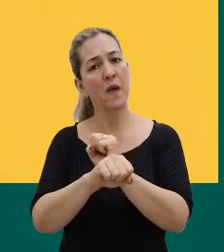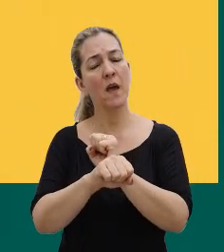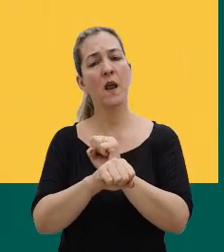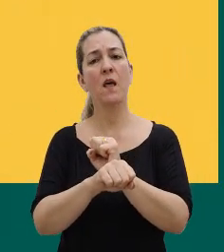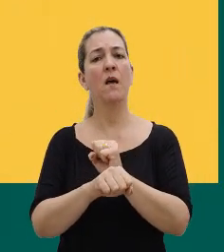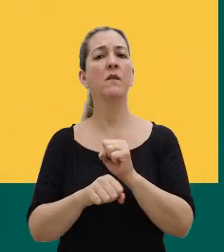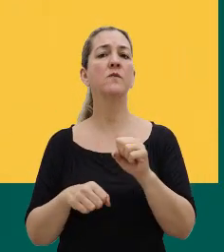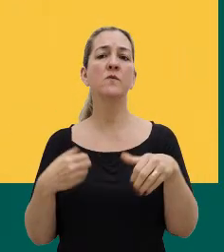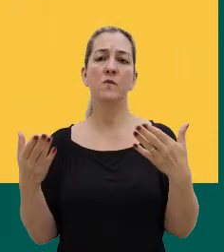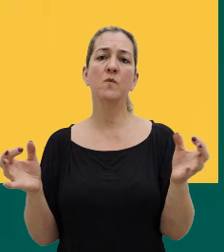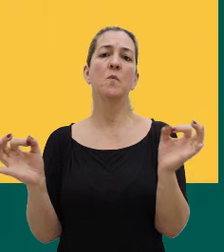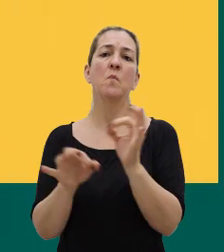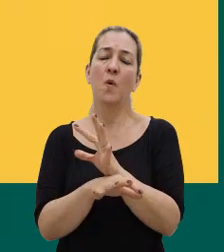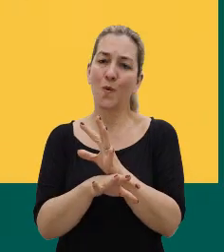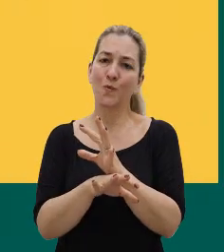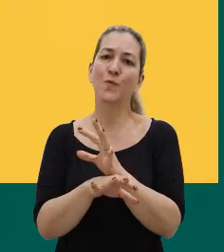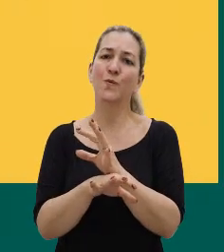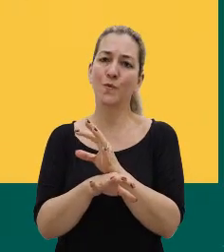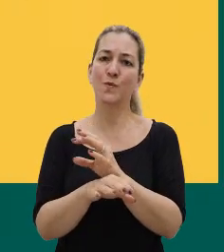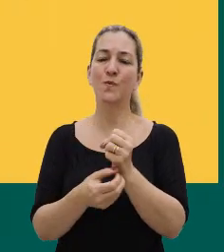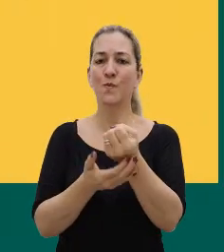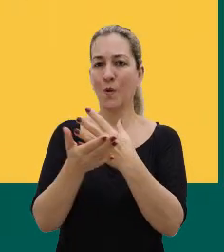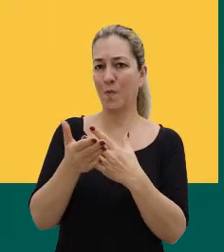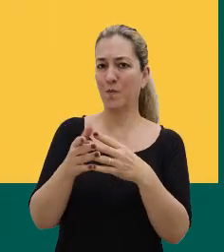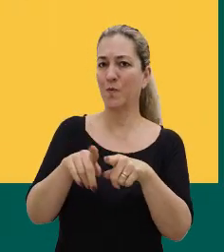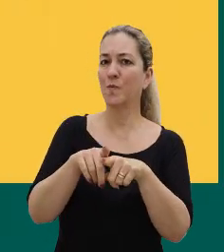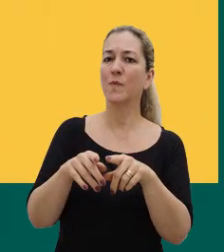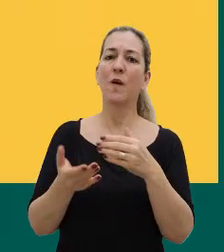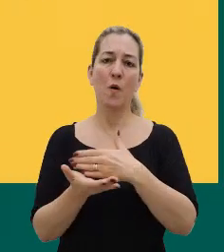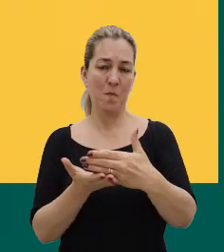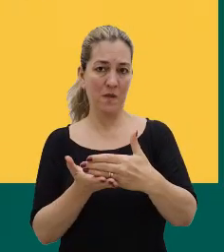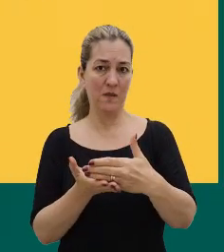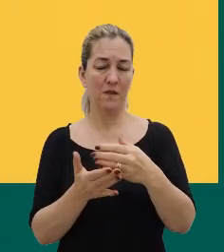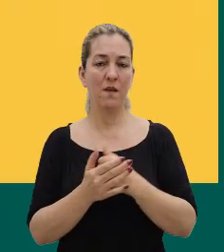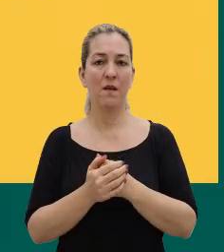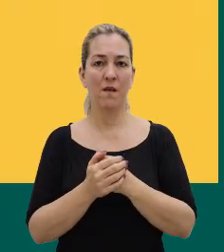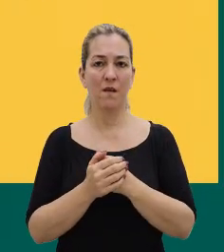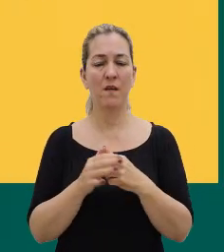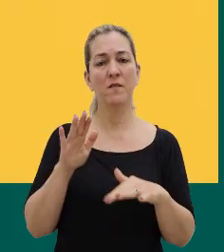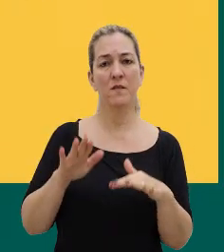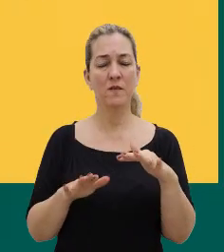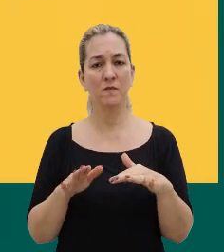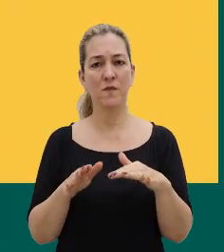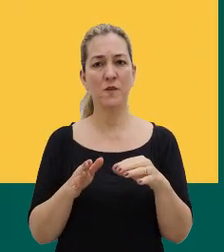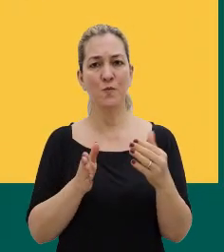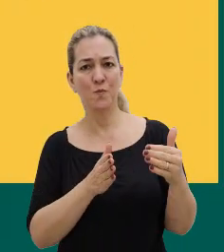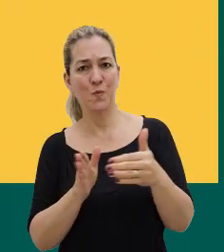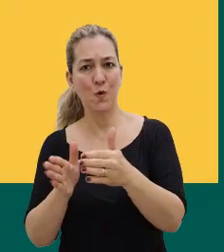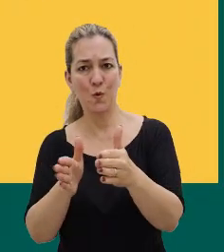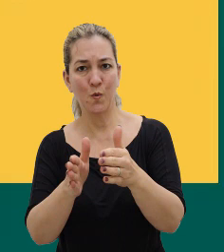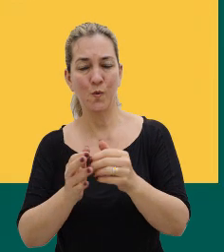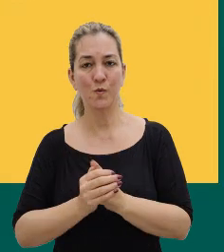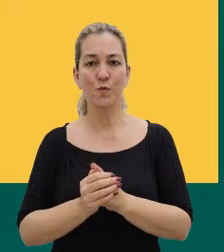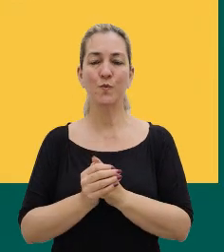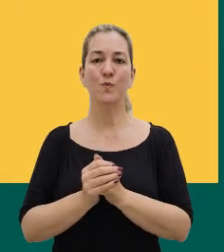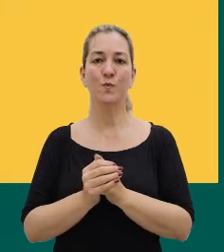estamos aqui prontos e aptos para iniciar esse, às vezes, percurso que é